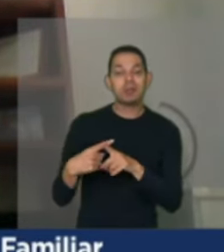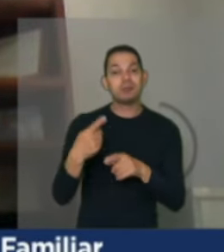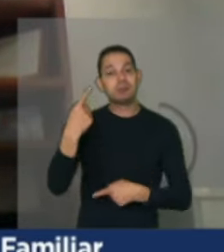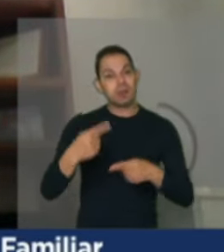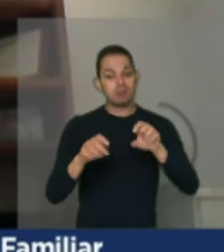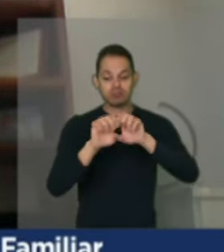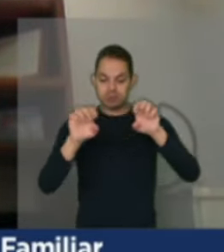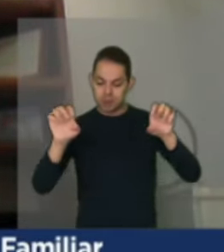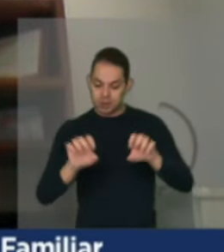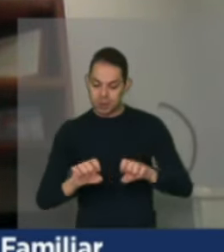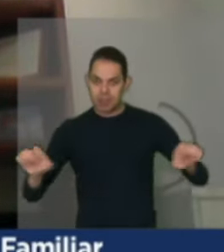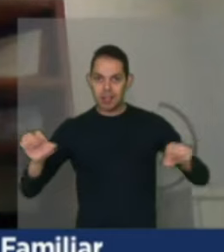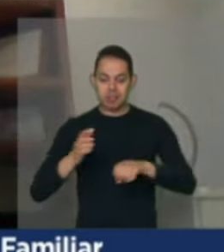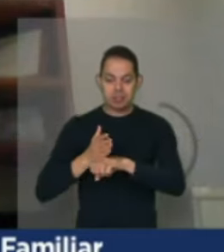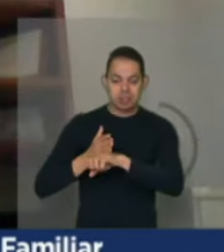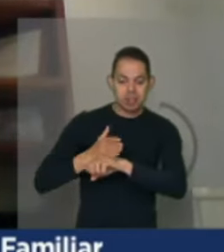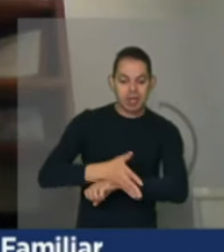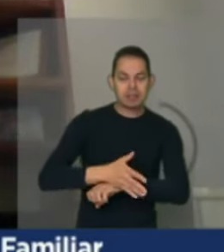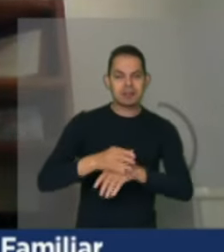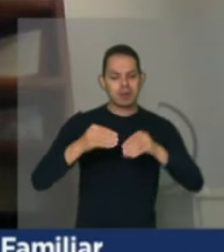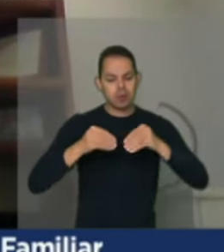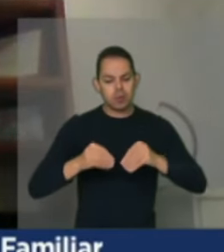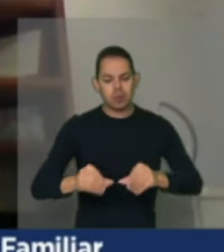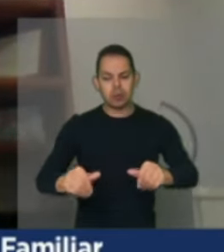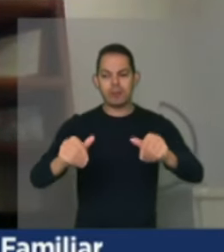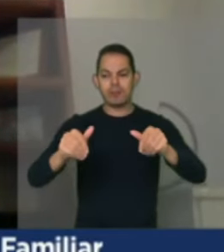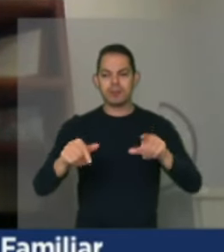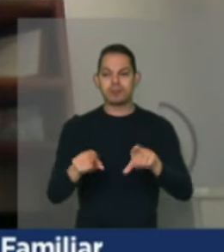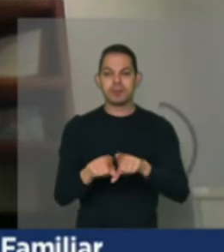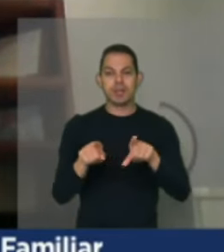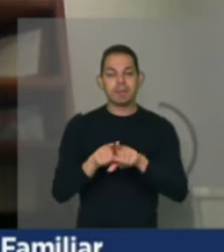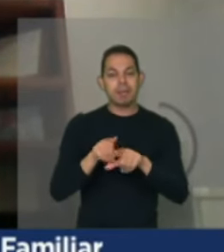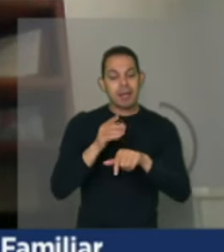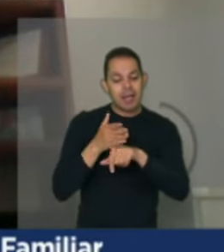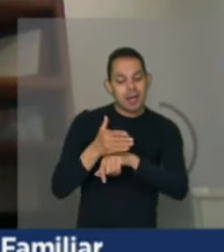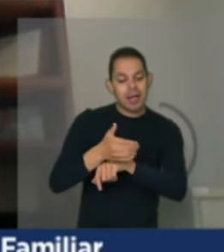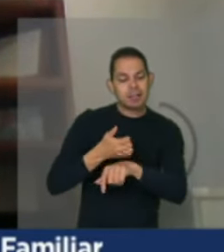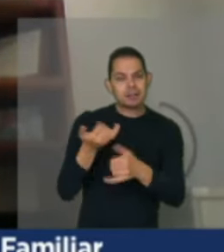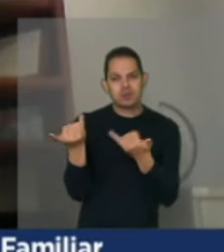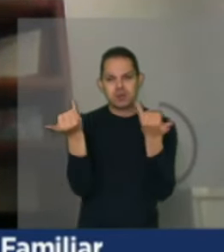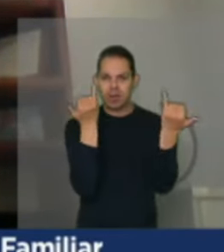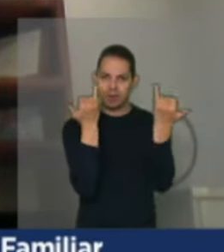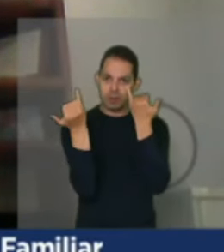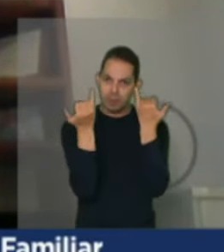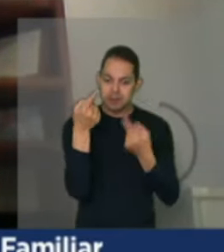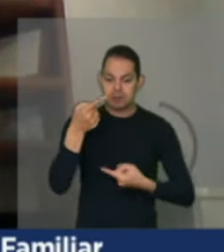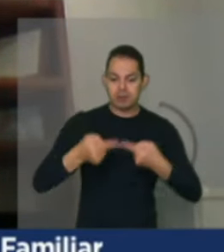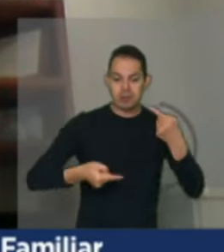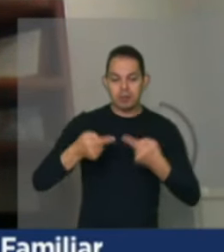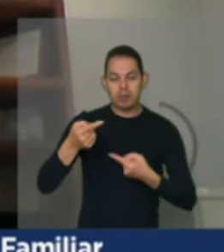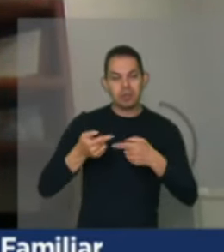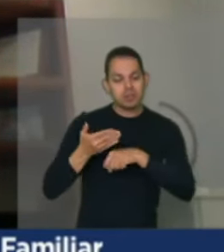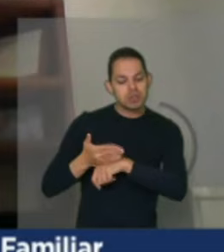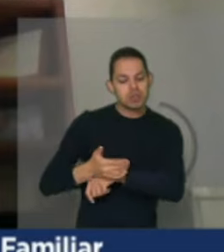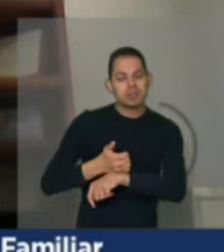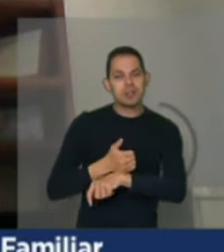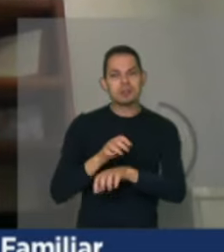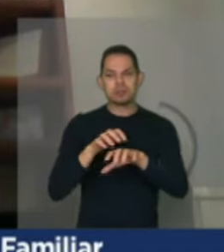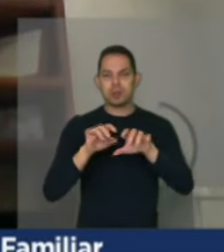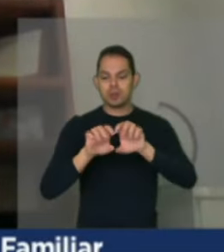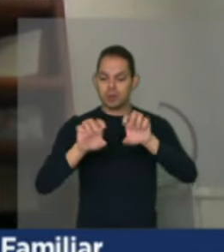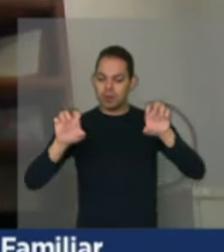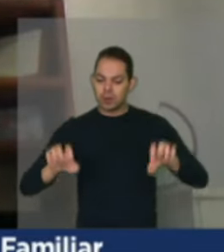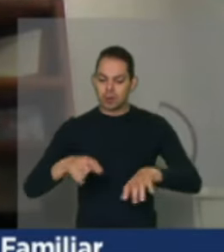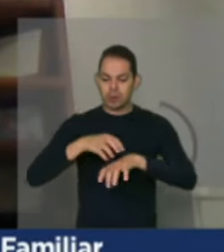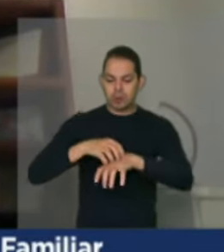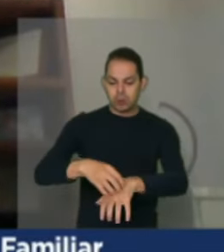de acesso à terra, é a política de acesso à informação, é a política de acesso à infraestrutura. Esses